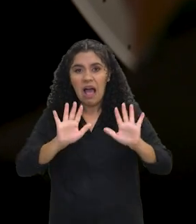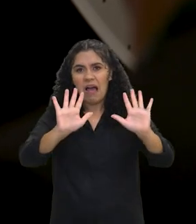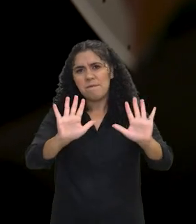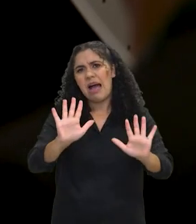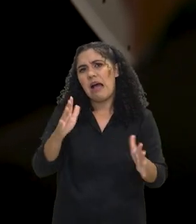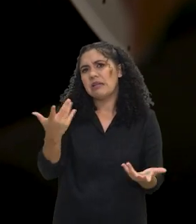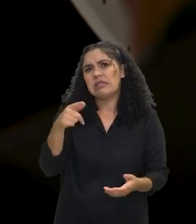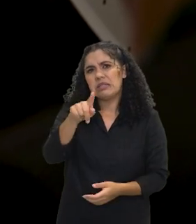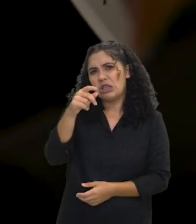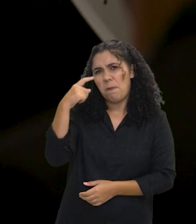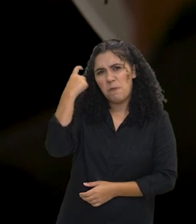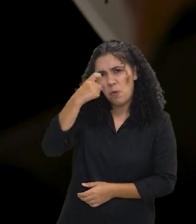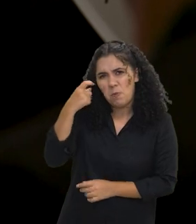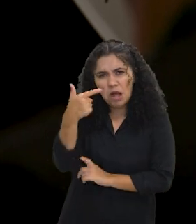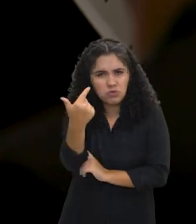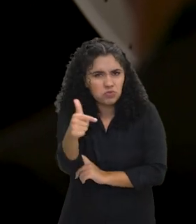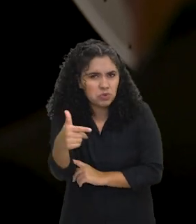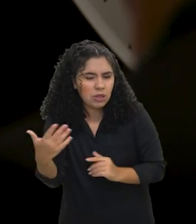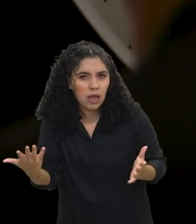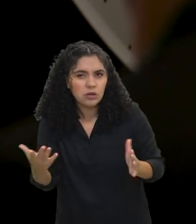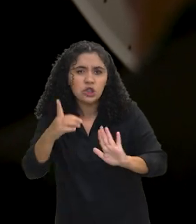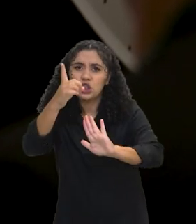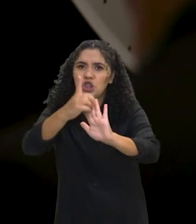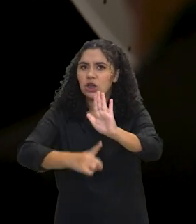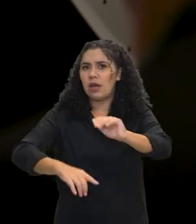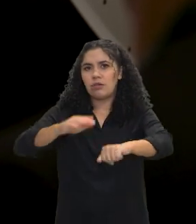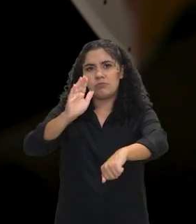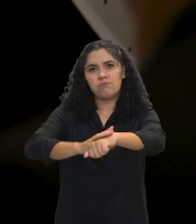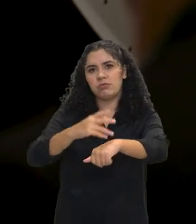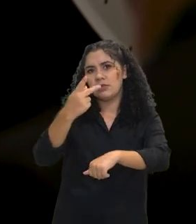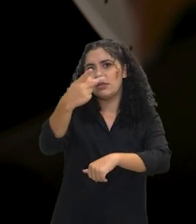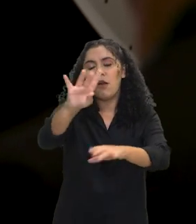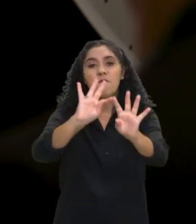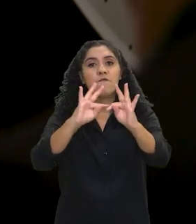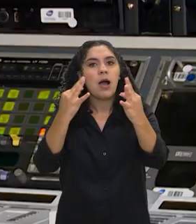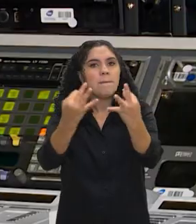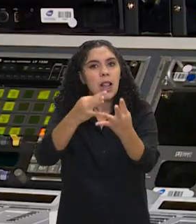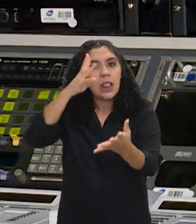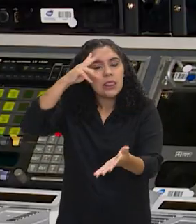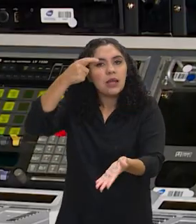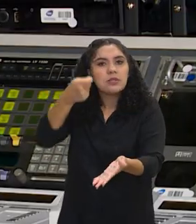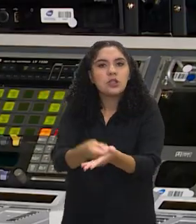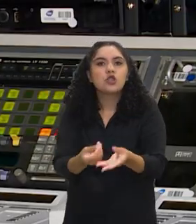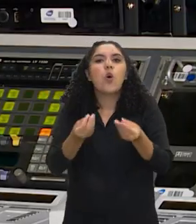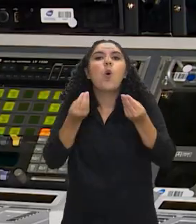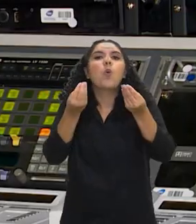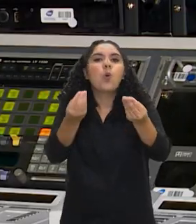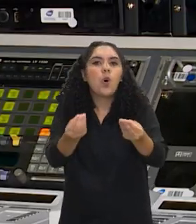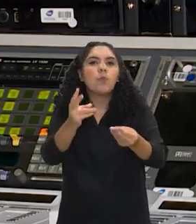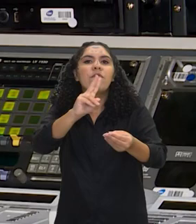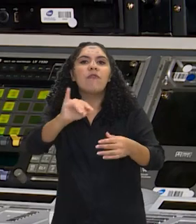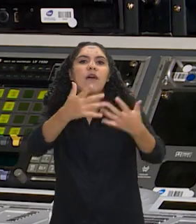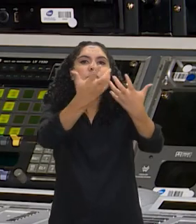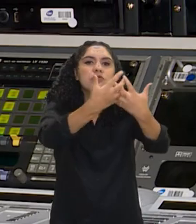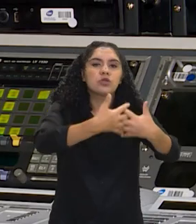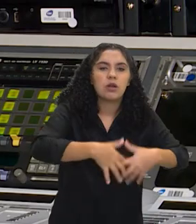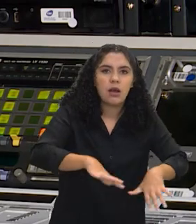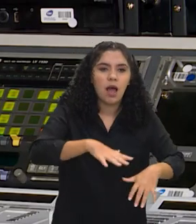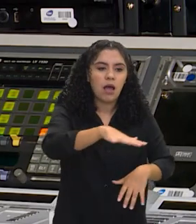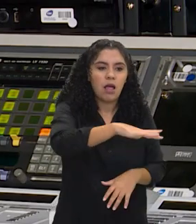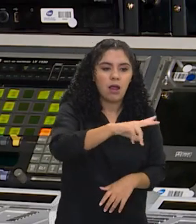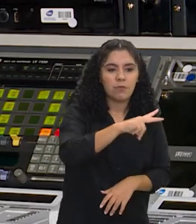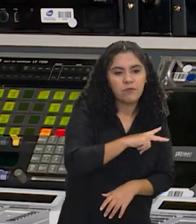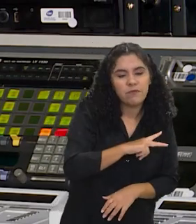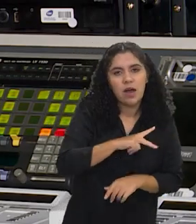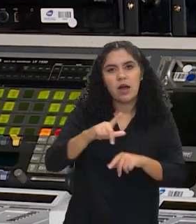menos preocupado com isso? Você acha que tem outra avaliação? É o seu direito. É a família que vai decidir como é que isso vai acontecer no ambiente privado.